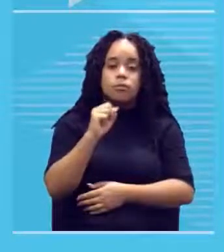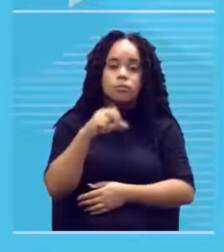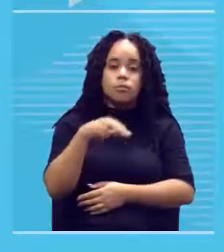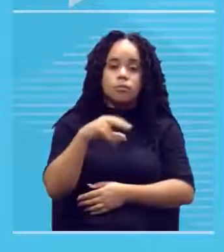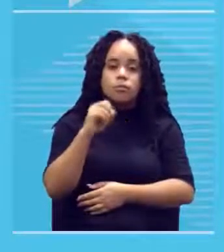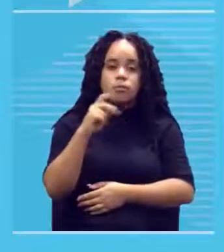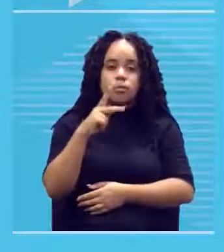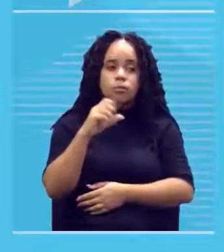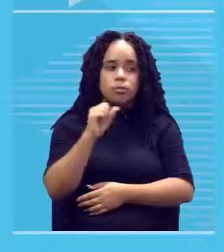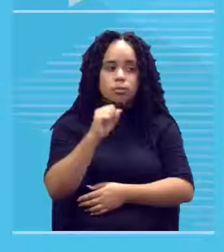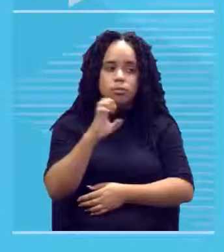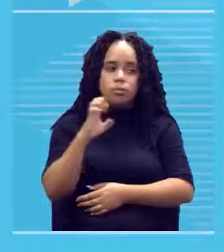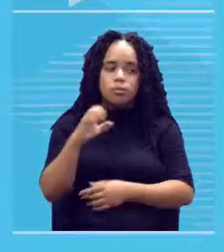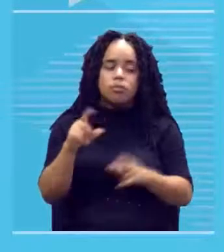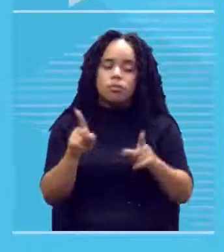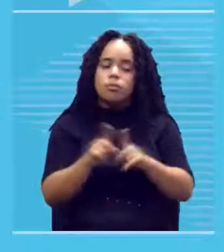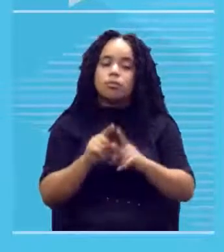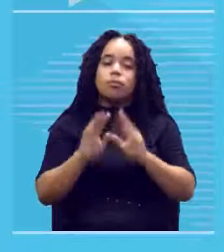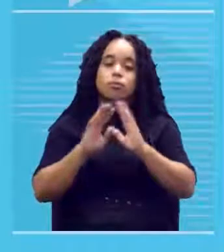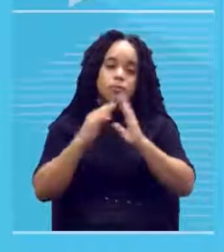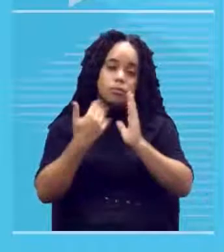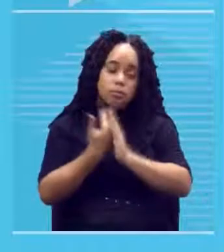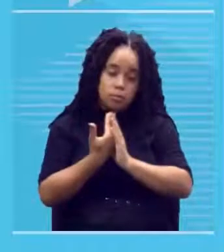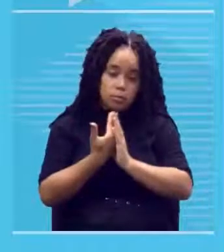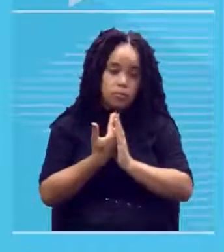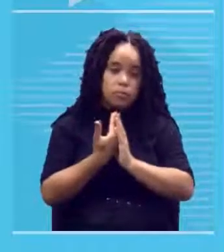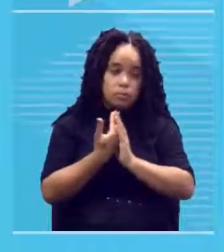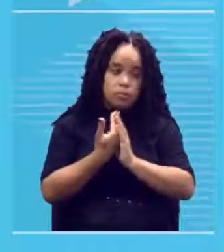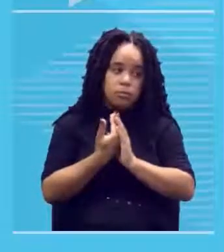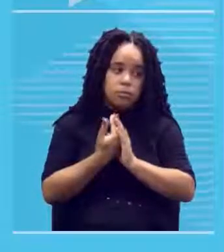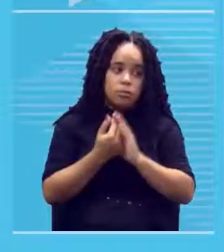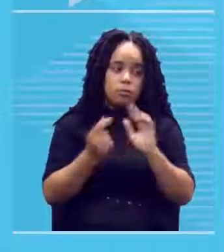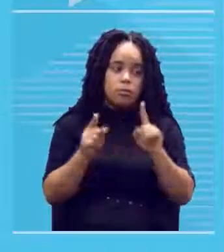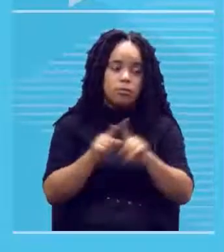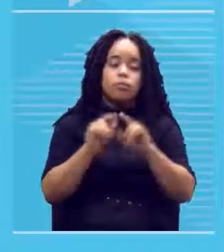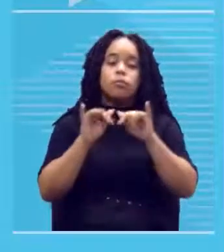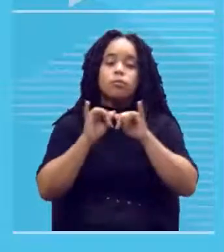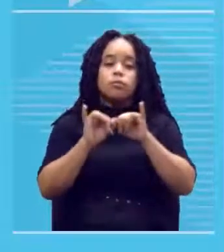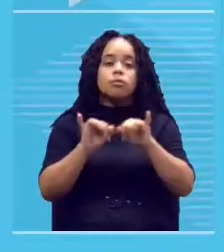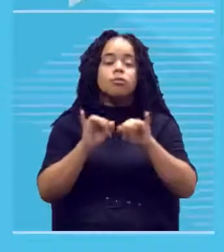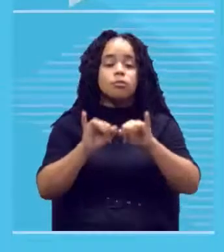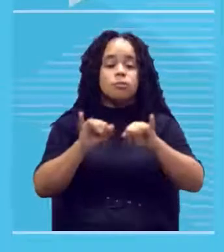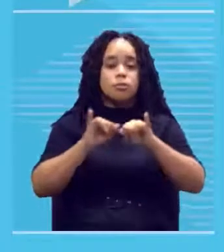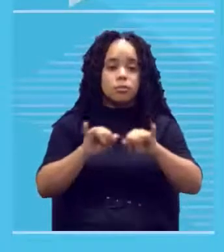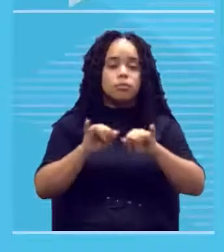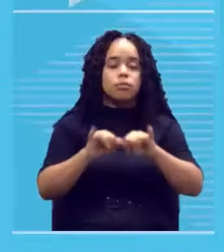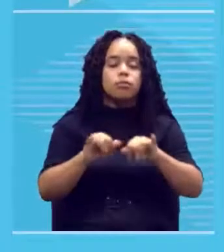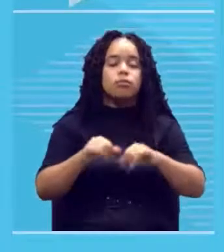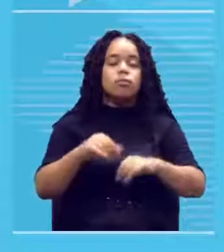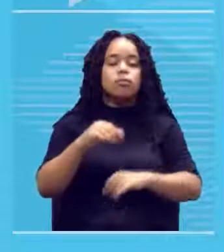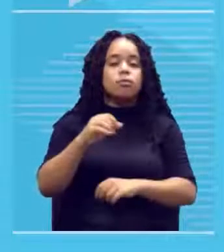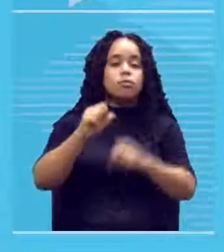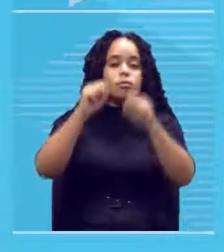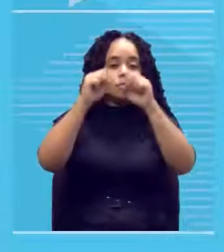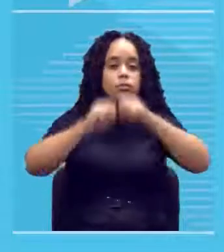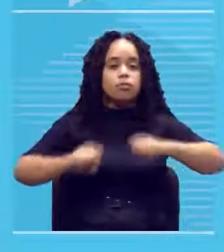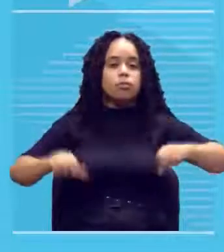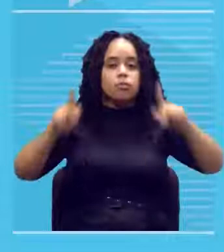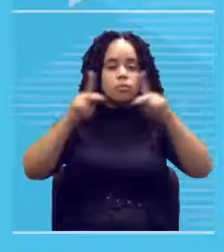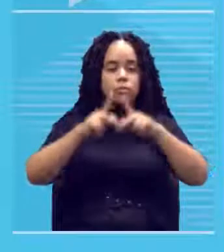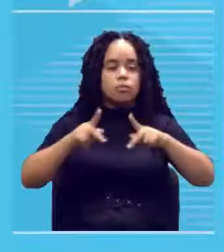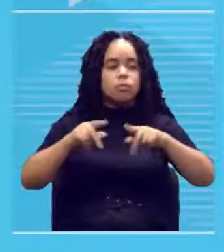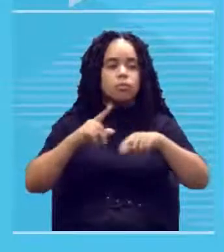escolinha do Sinopse e no supermercado que fica aqui no shopping de Teresina que dá toda a volta